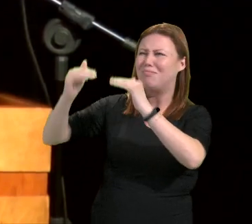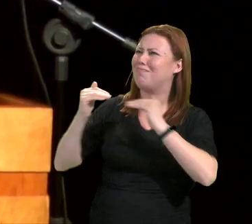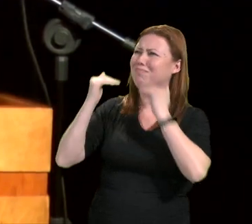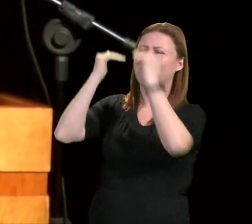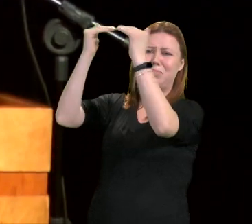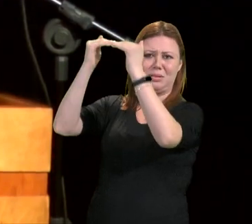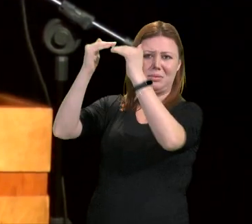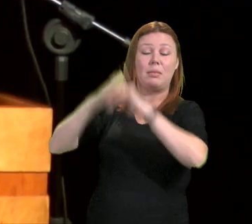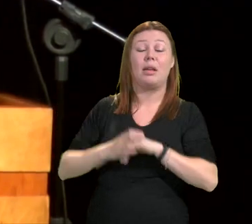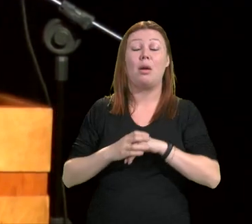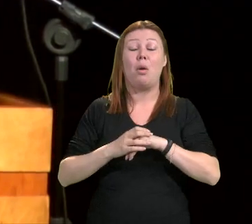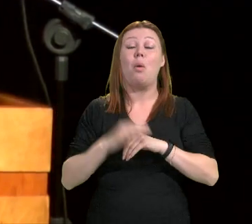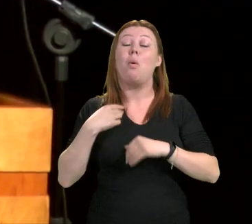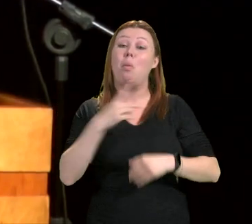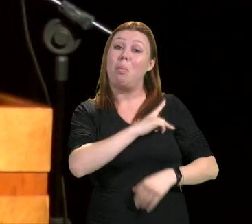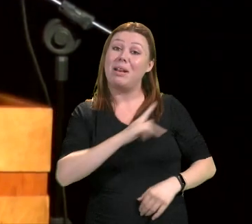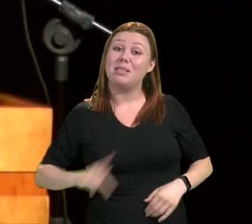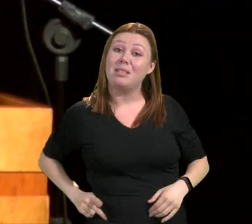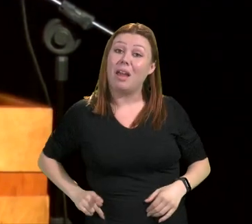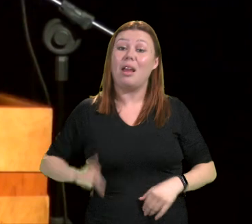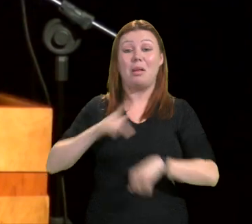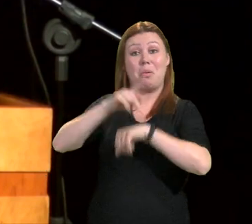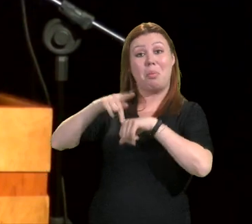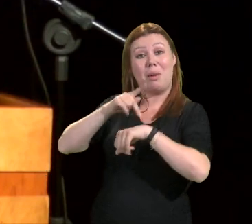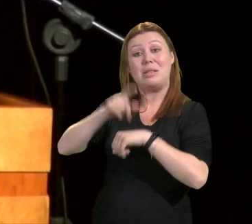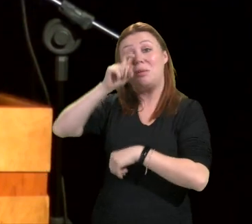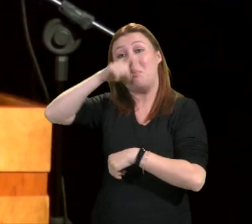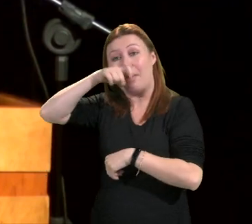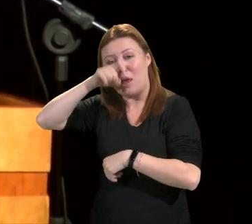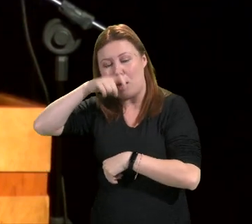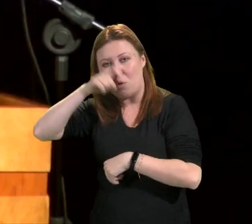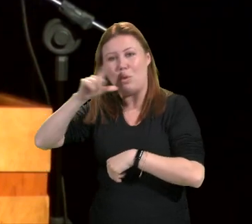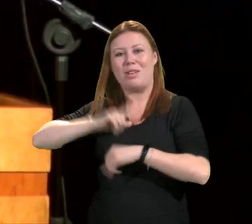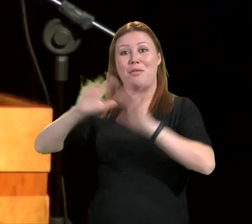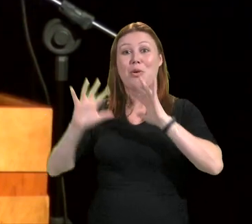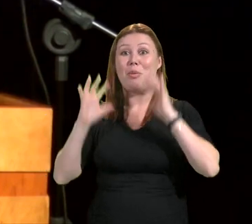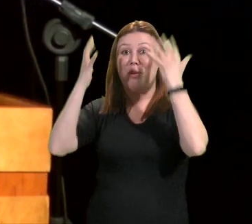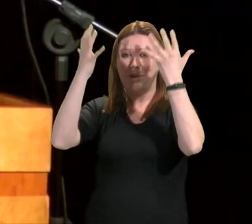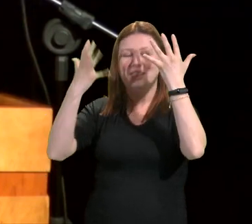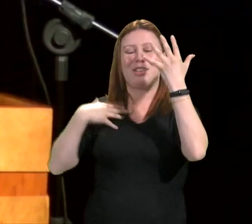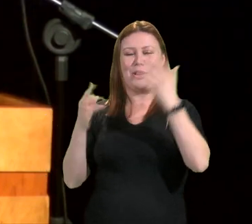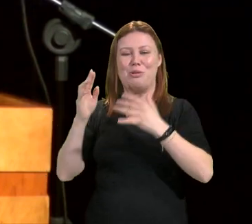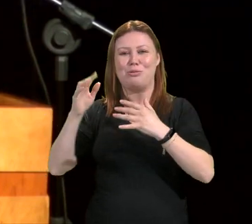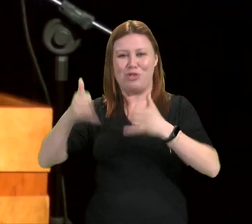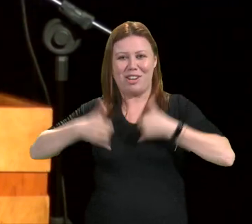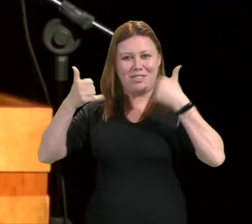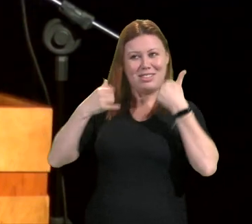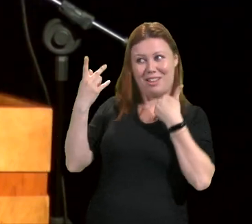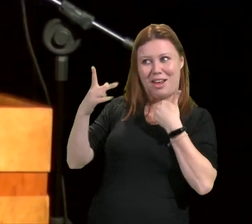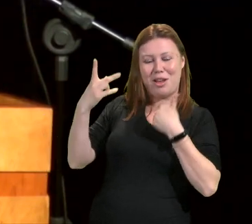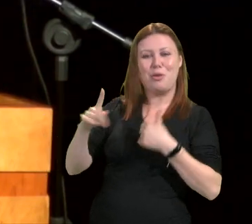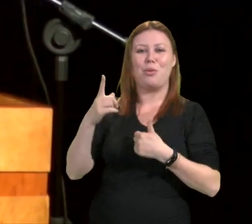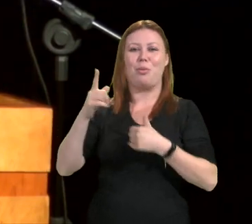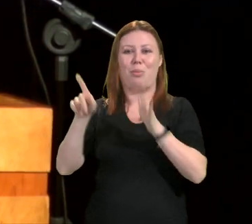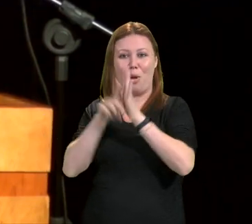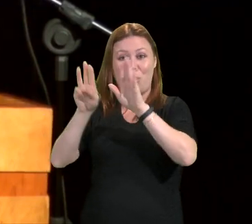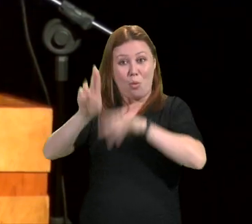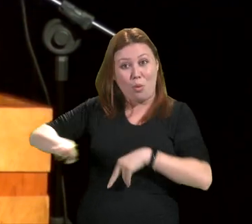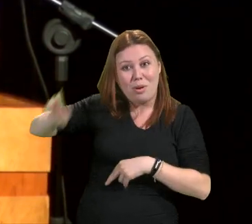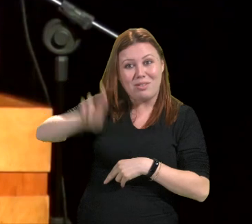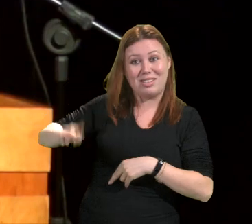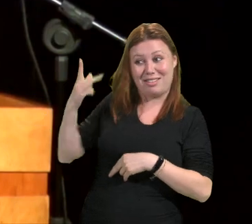Peru que, na comemoração da universidade, dos 464 anos da Universidade do Peru, a